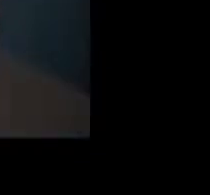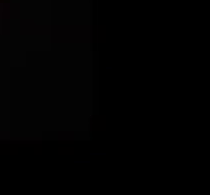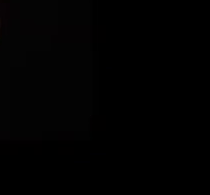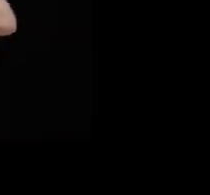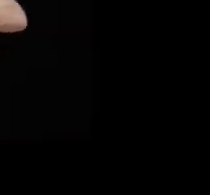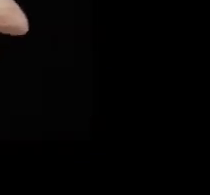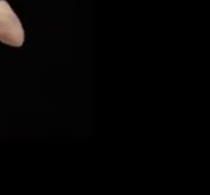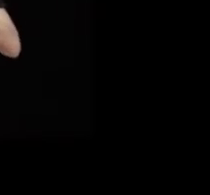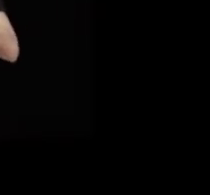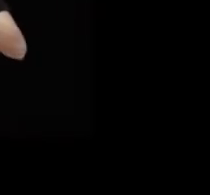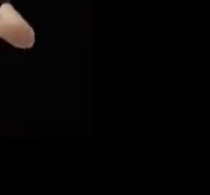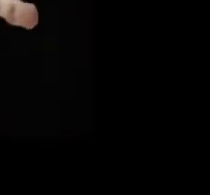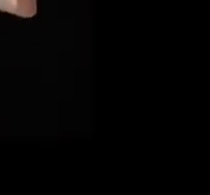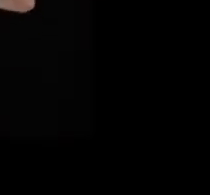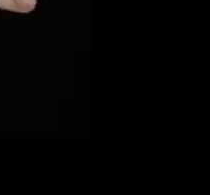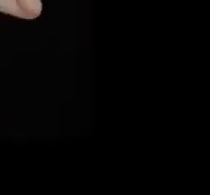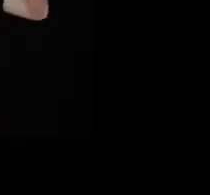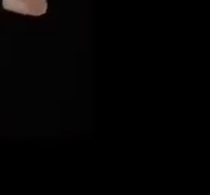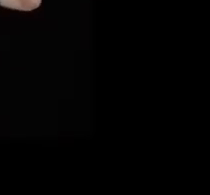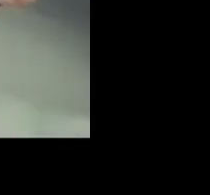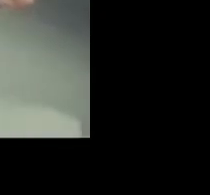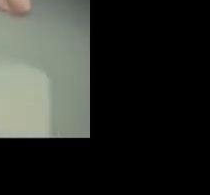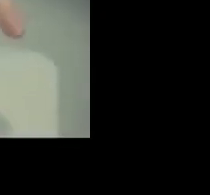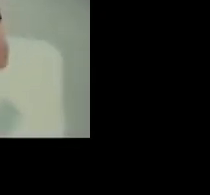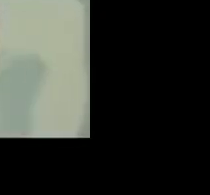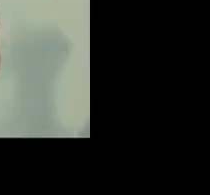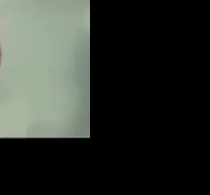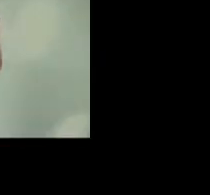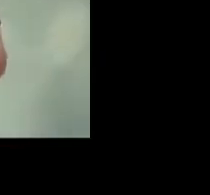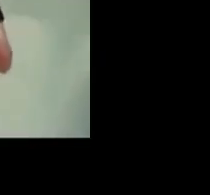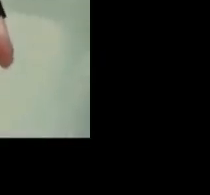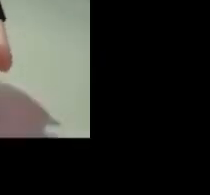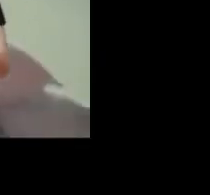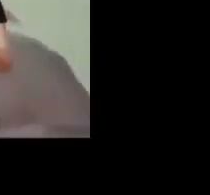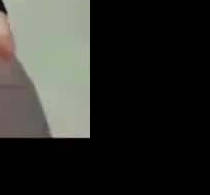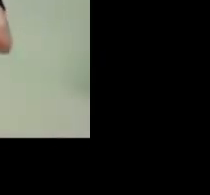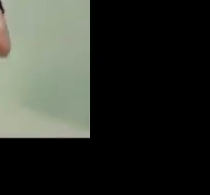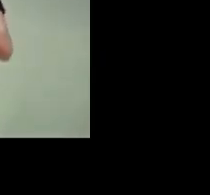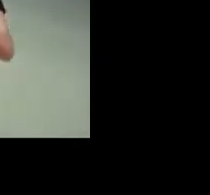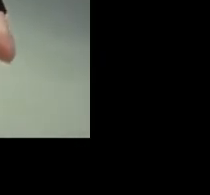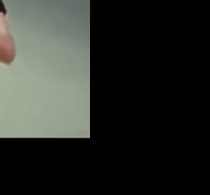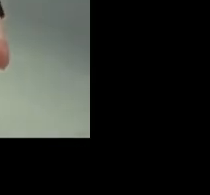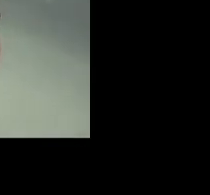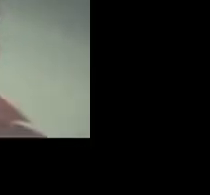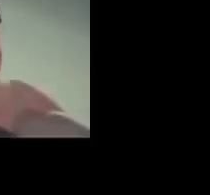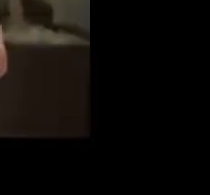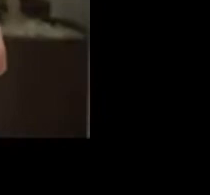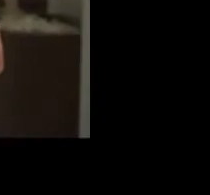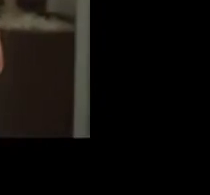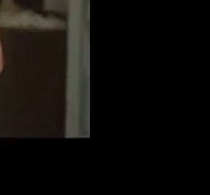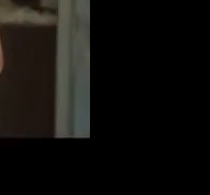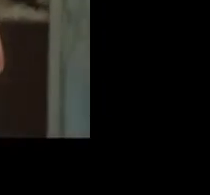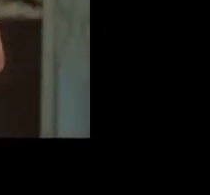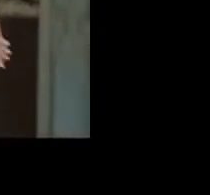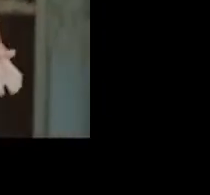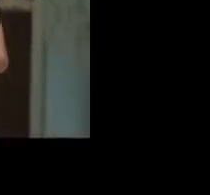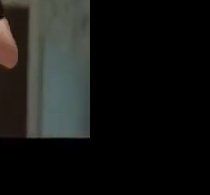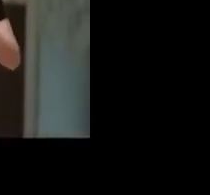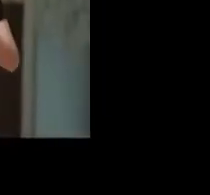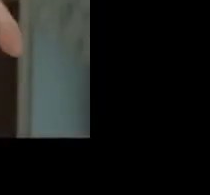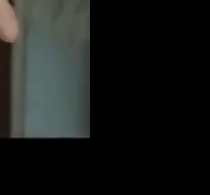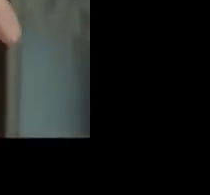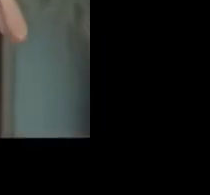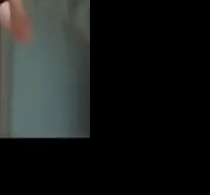empatia e desperta as melhores ideias. Mostra que tudo pode ser feito de uma nova maneira e gera respeito,